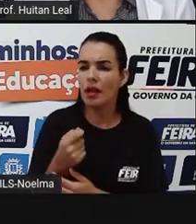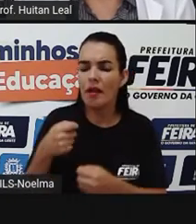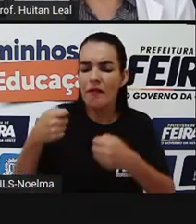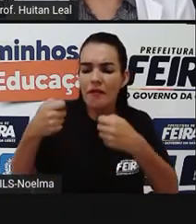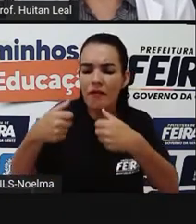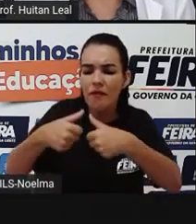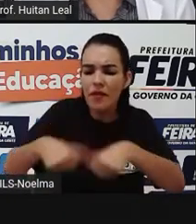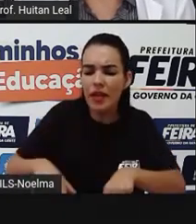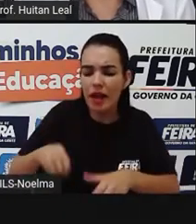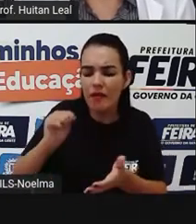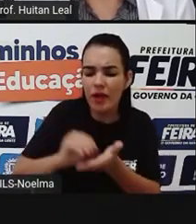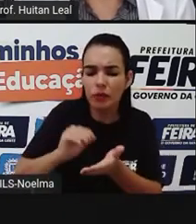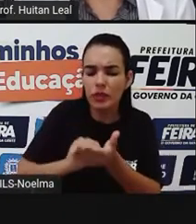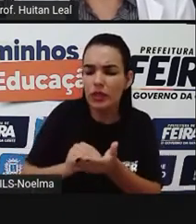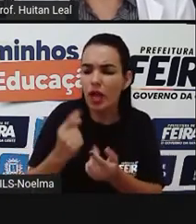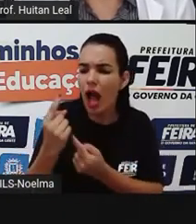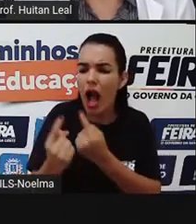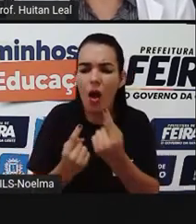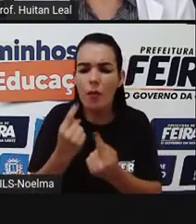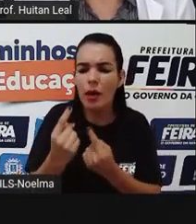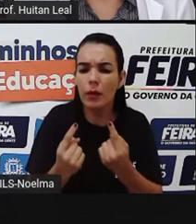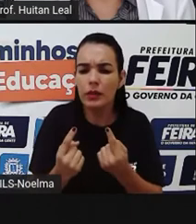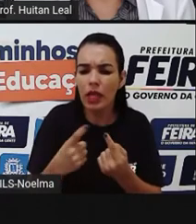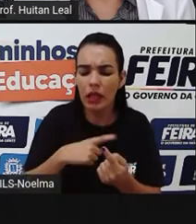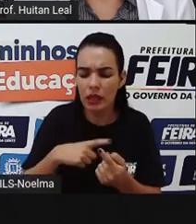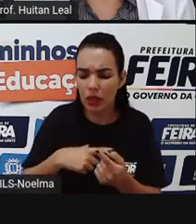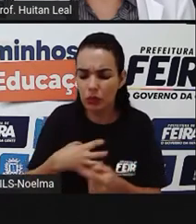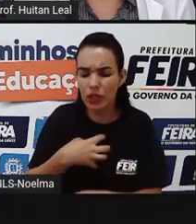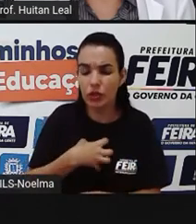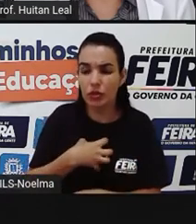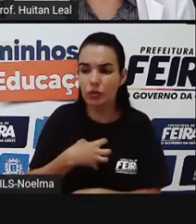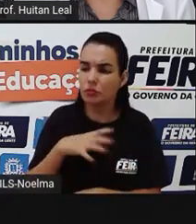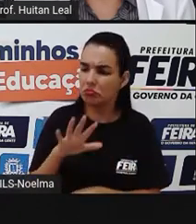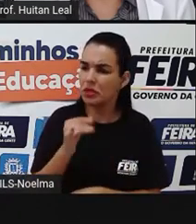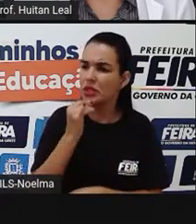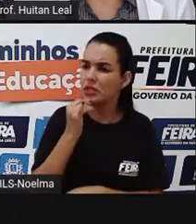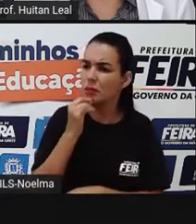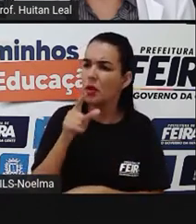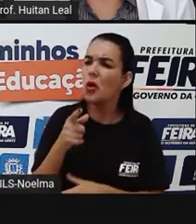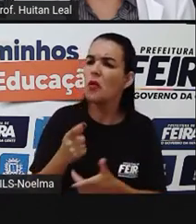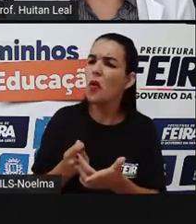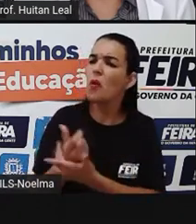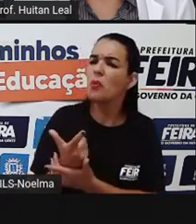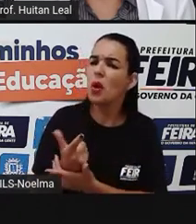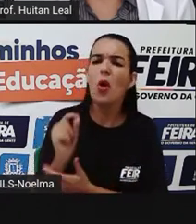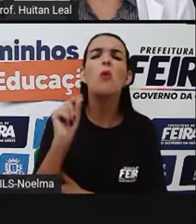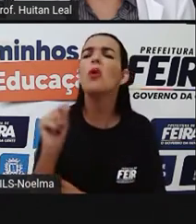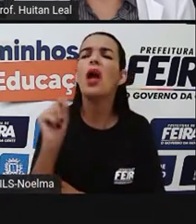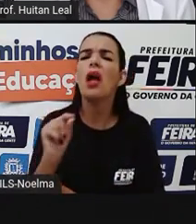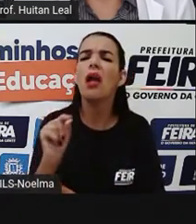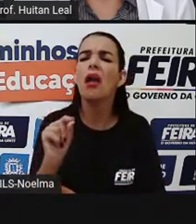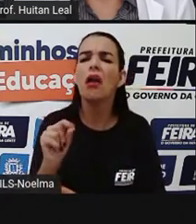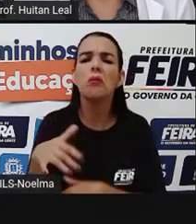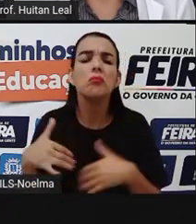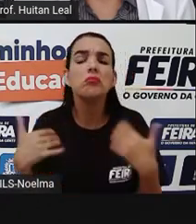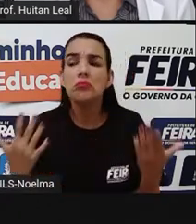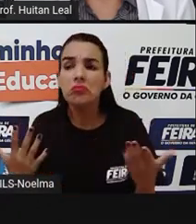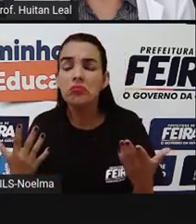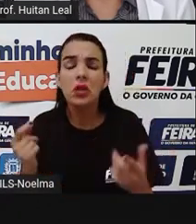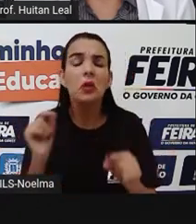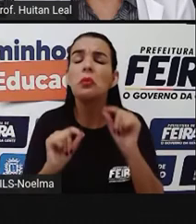sentido. Na sequência, comprei o quê? Uma bicicleta. Comprei o quê?